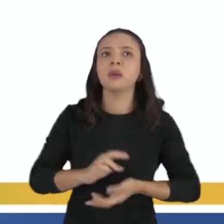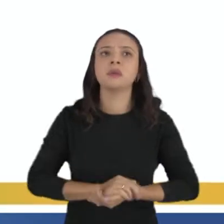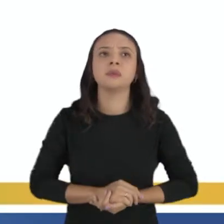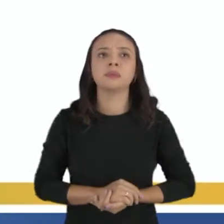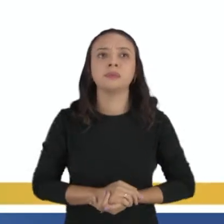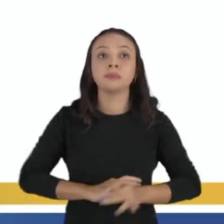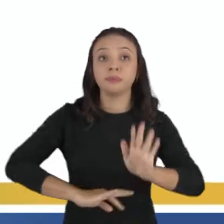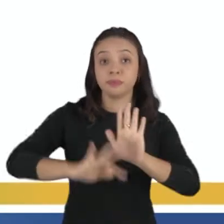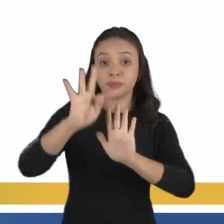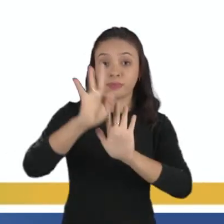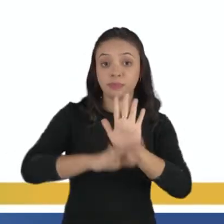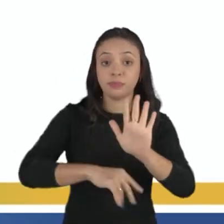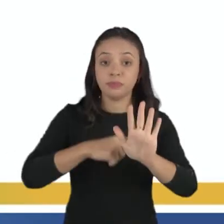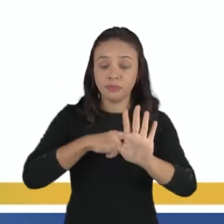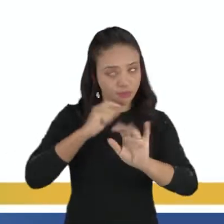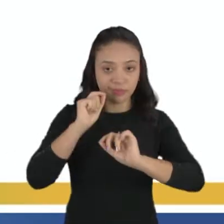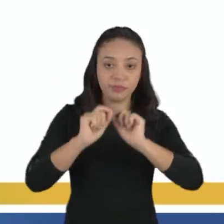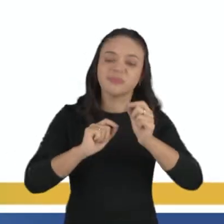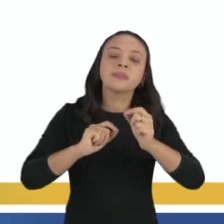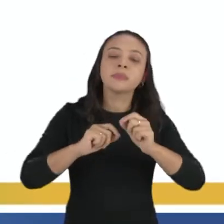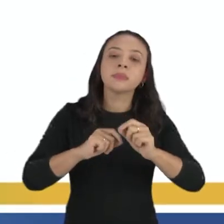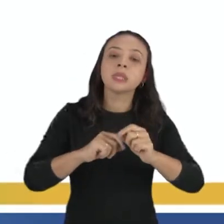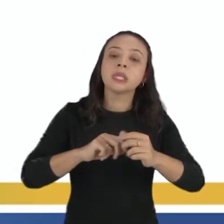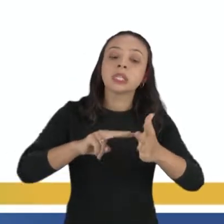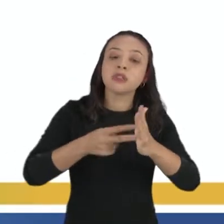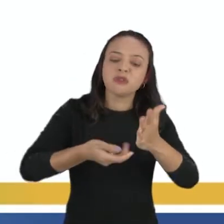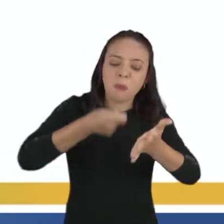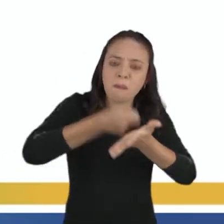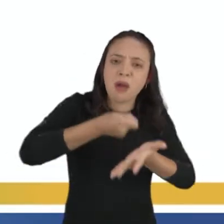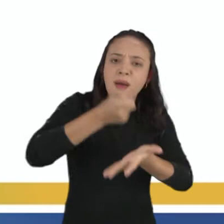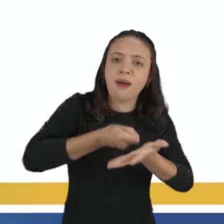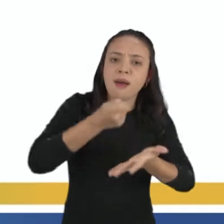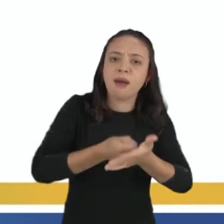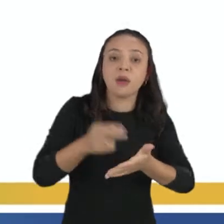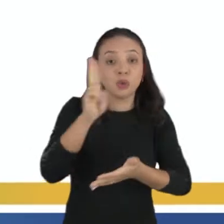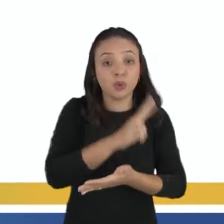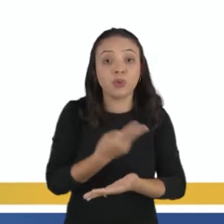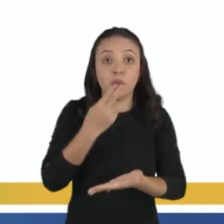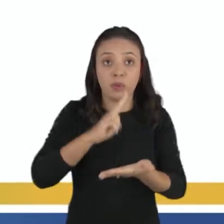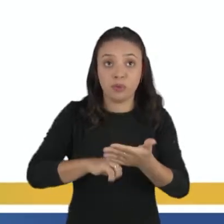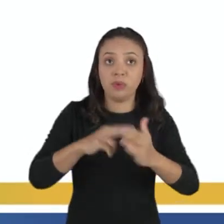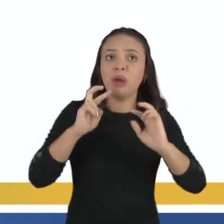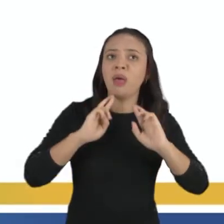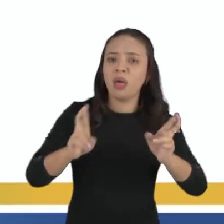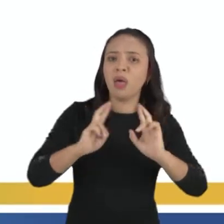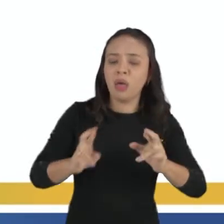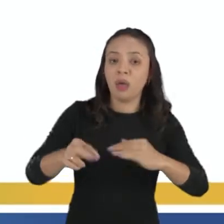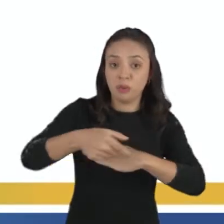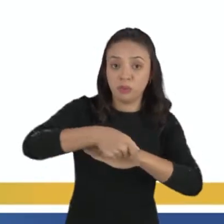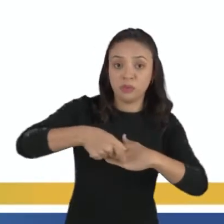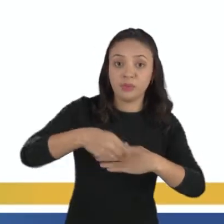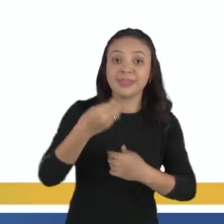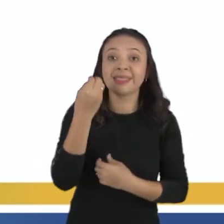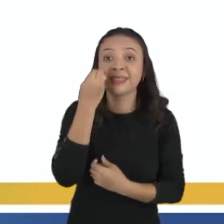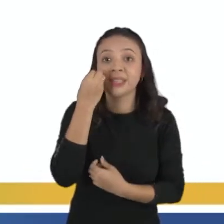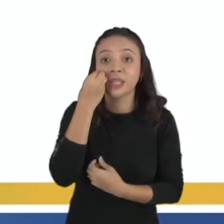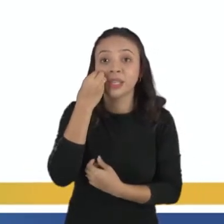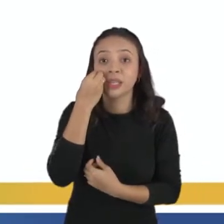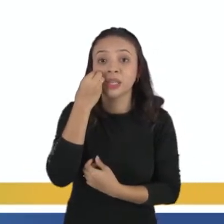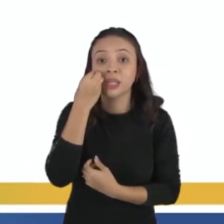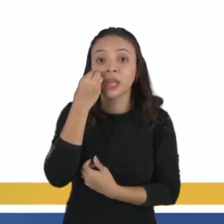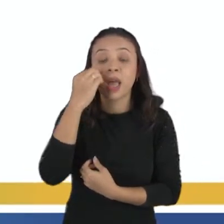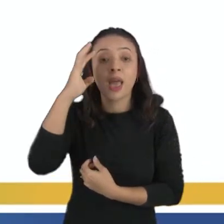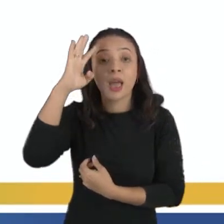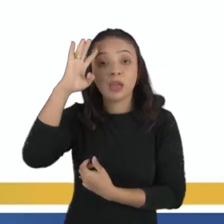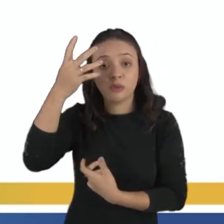O texto tem um tom de cobrança. Por meio da carta de reclamação, o autor tenta conseguir algo de seu